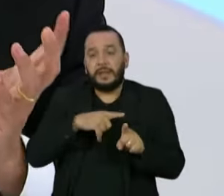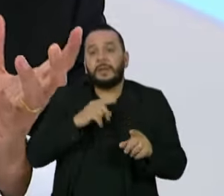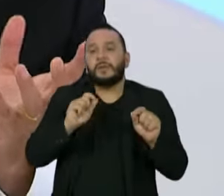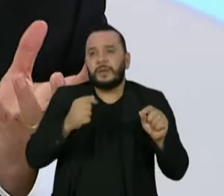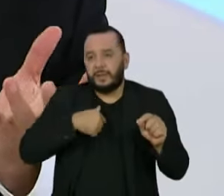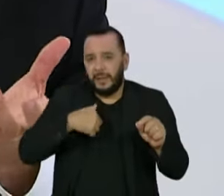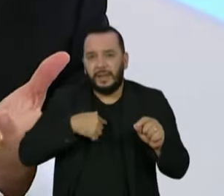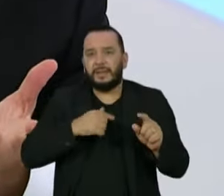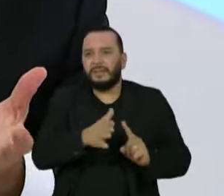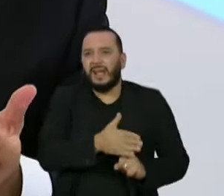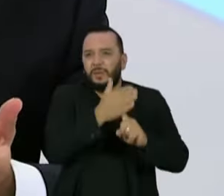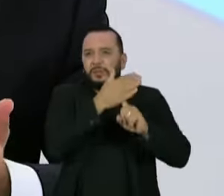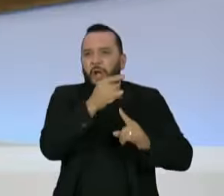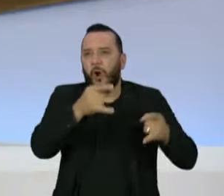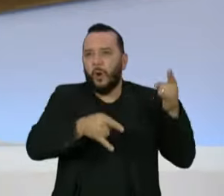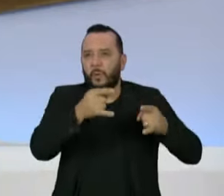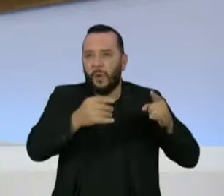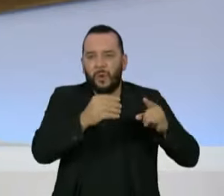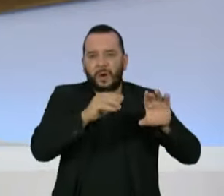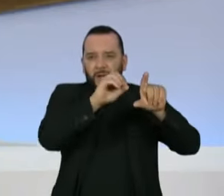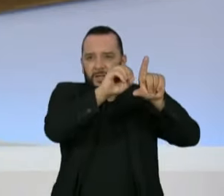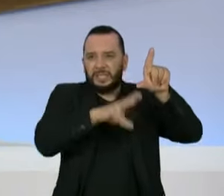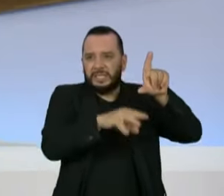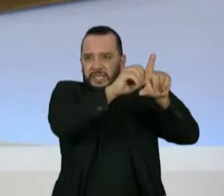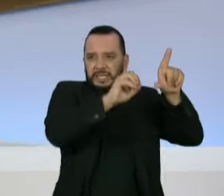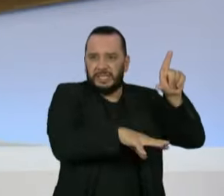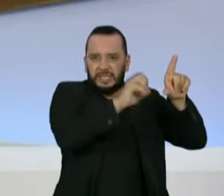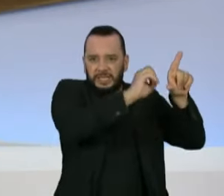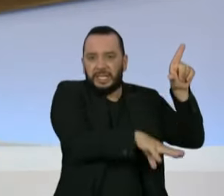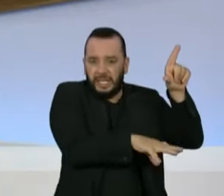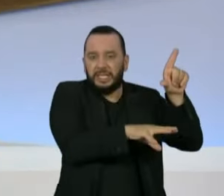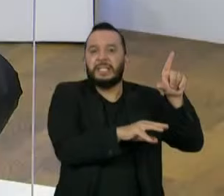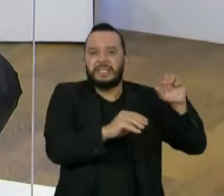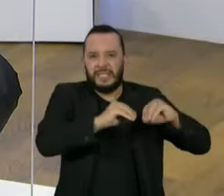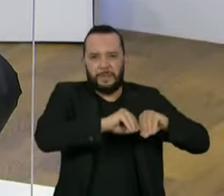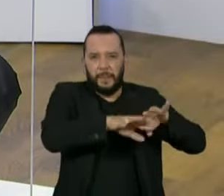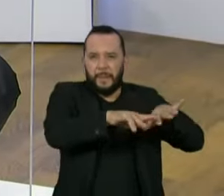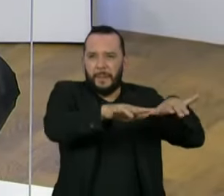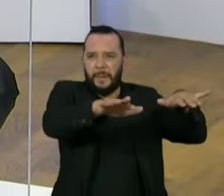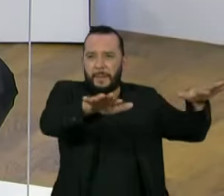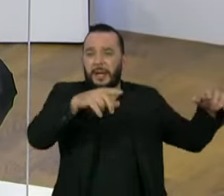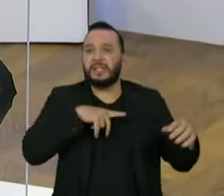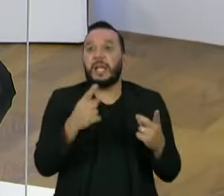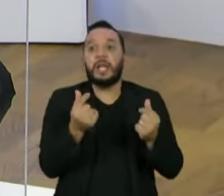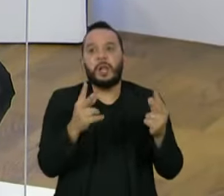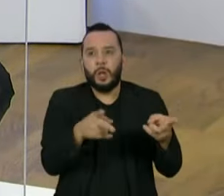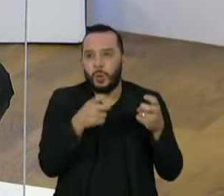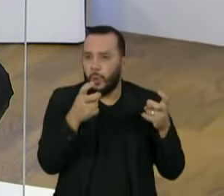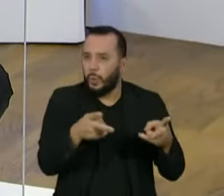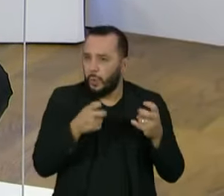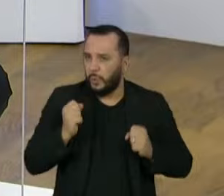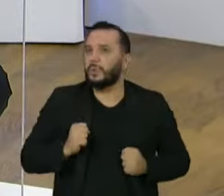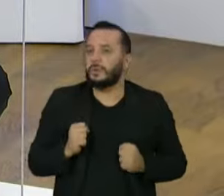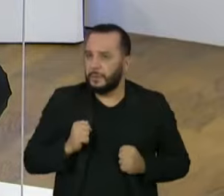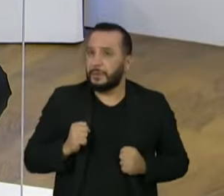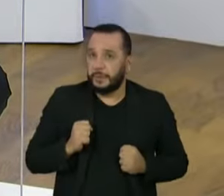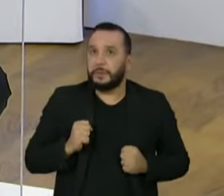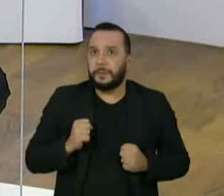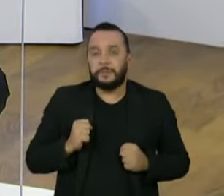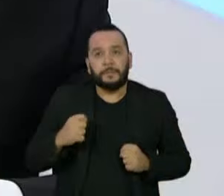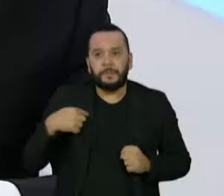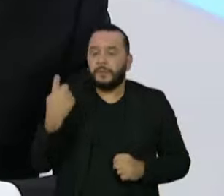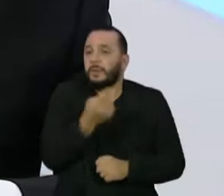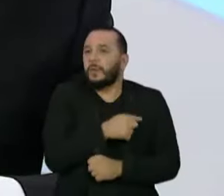você tem todo um sistema de monetização baseado no discurso radical. Você consegue combater todas essas coisas sem entrar no mérito do conteúdo.